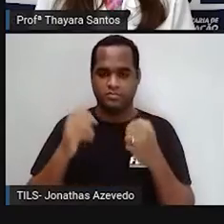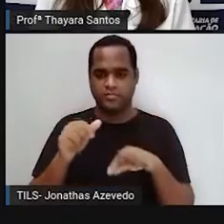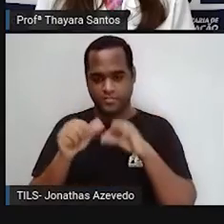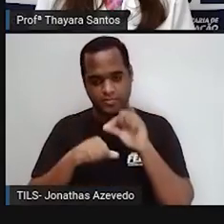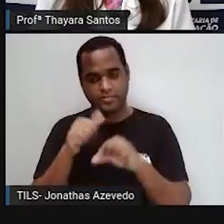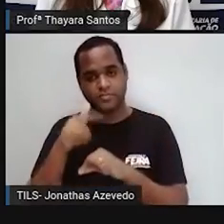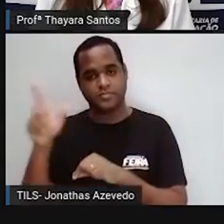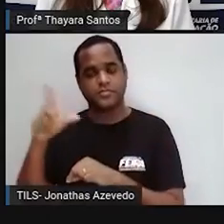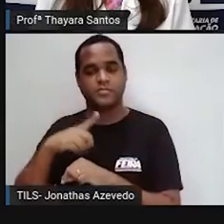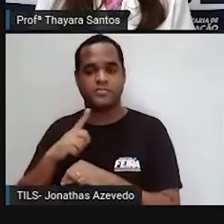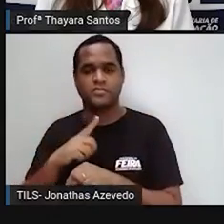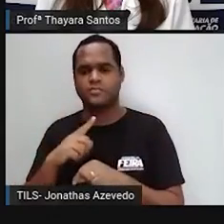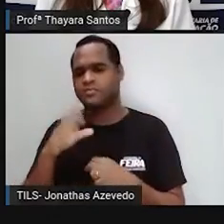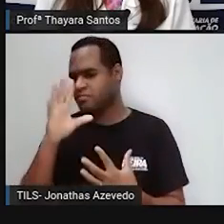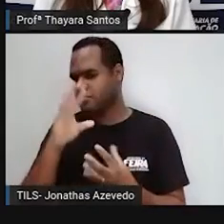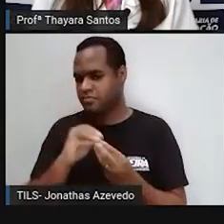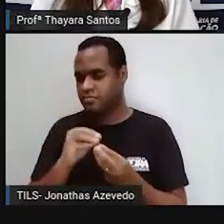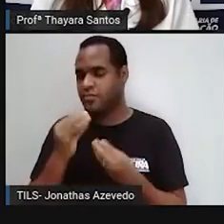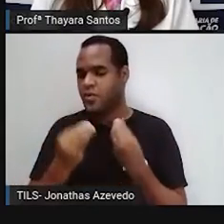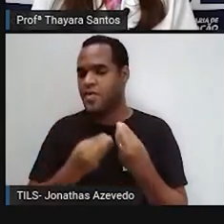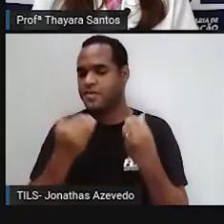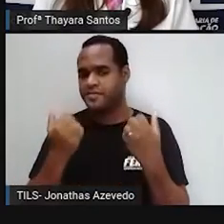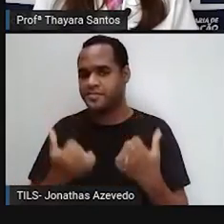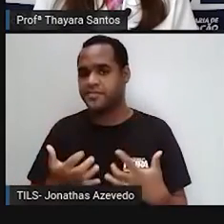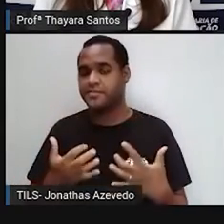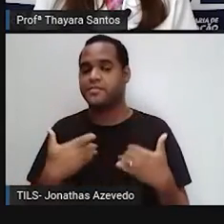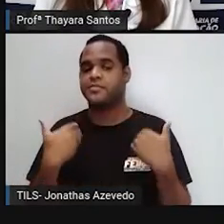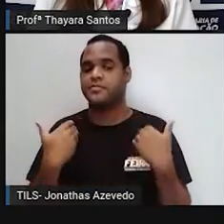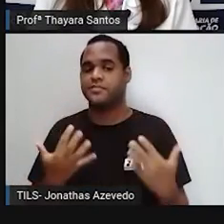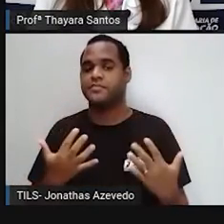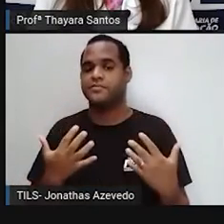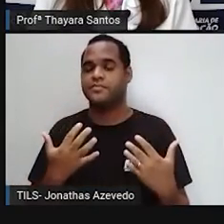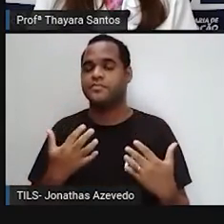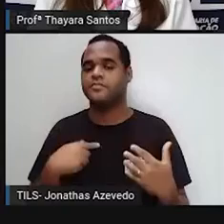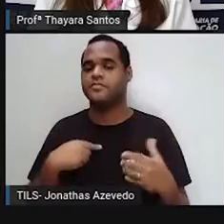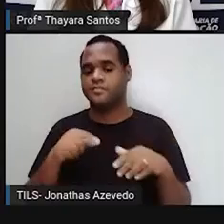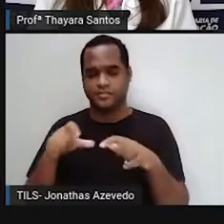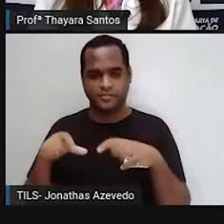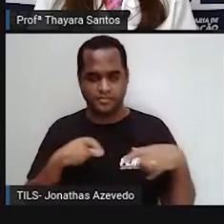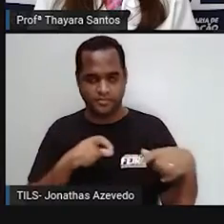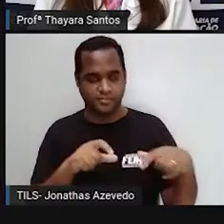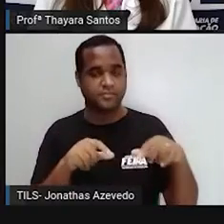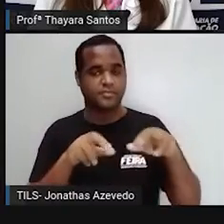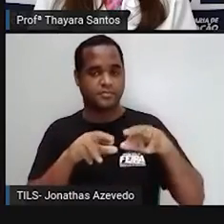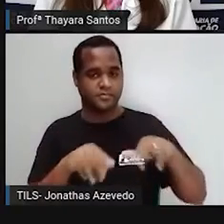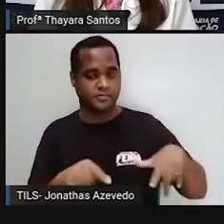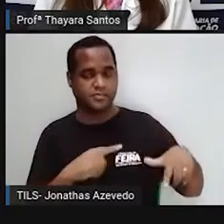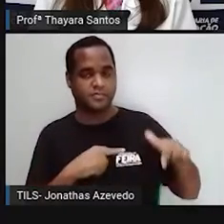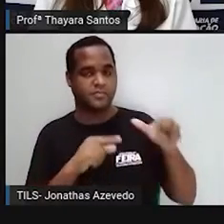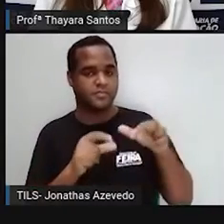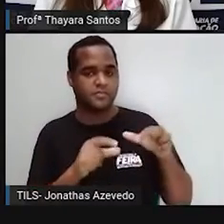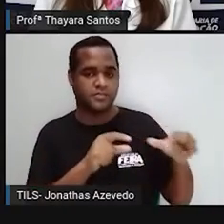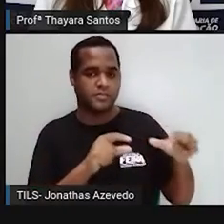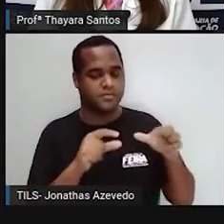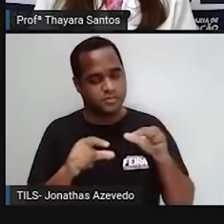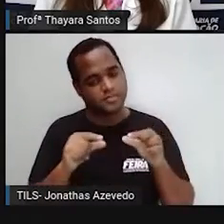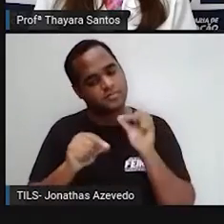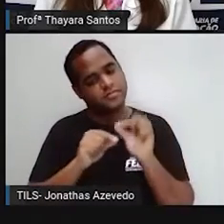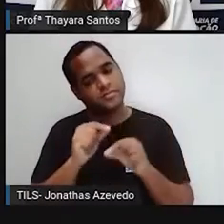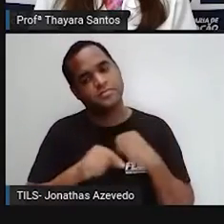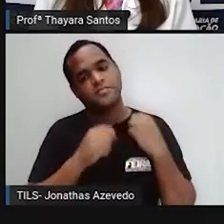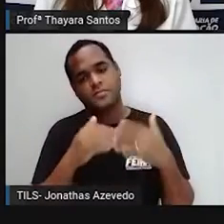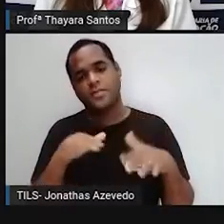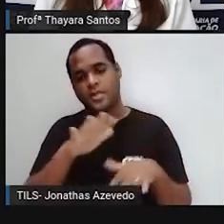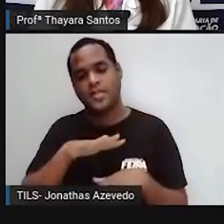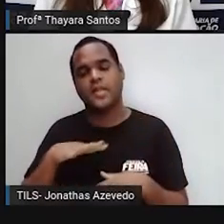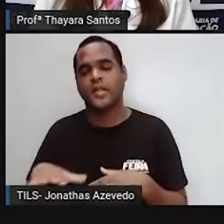afetam a biodiversidade. Então, as espécies locais tendem a ser impactadas negativamente.